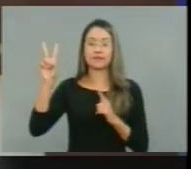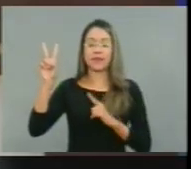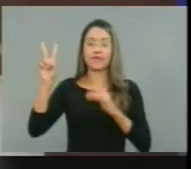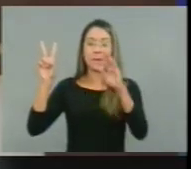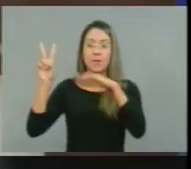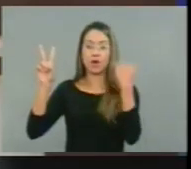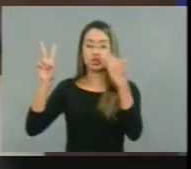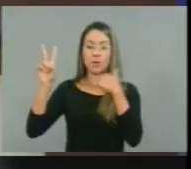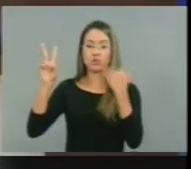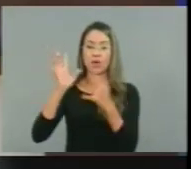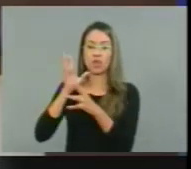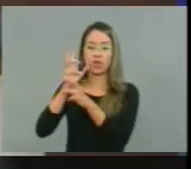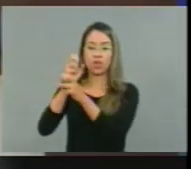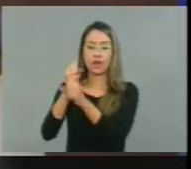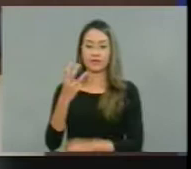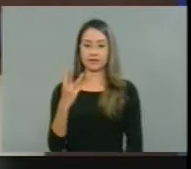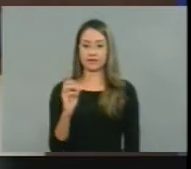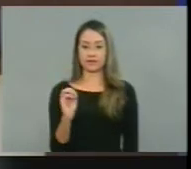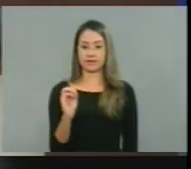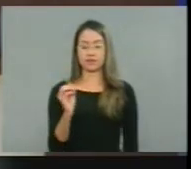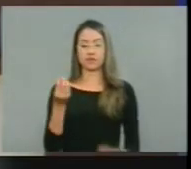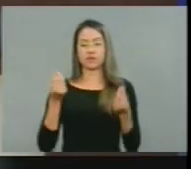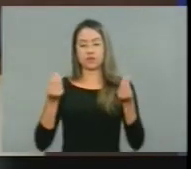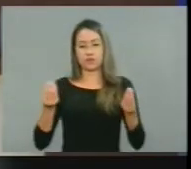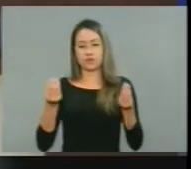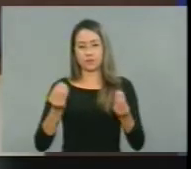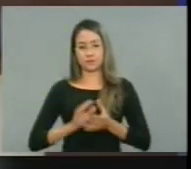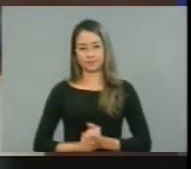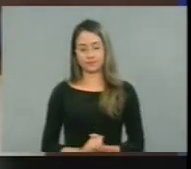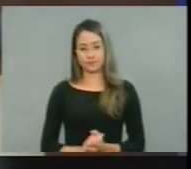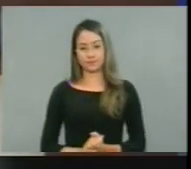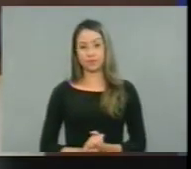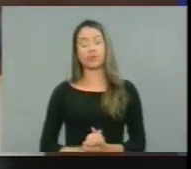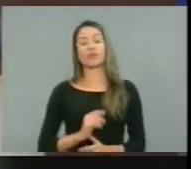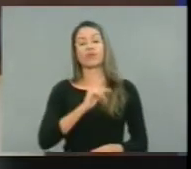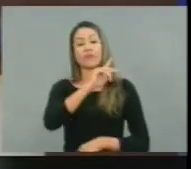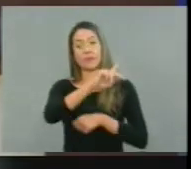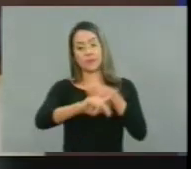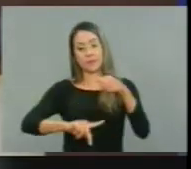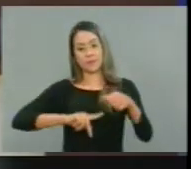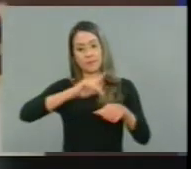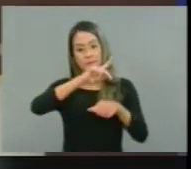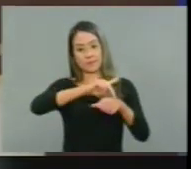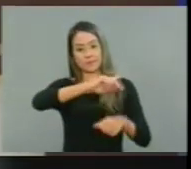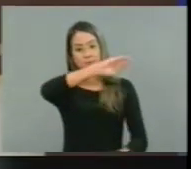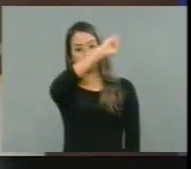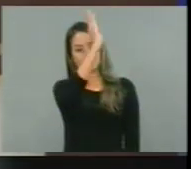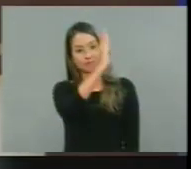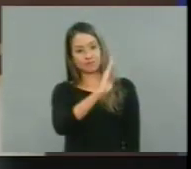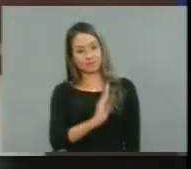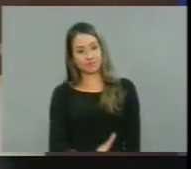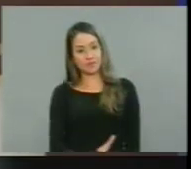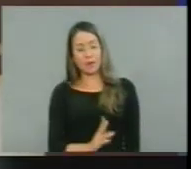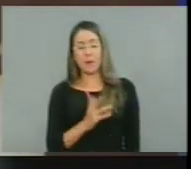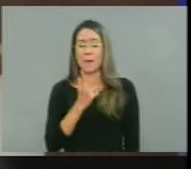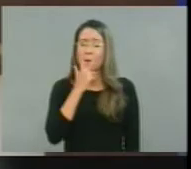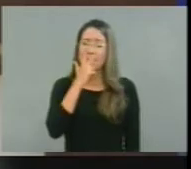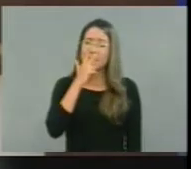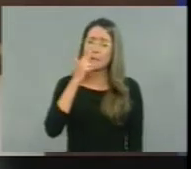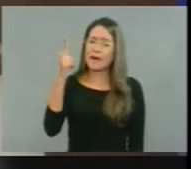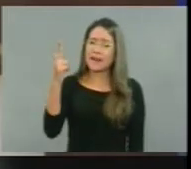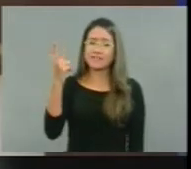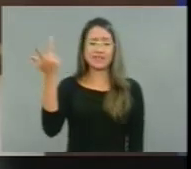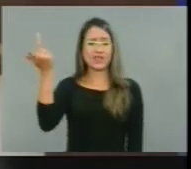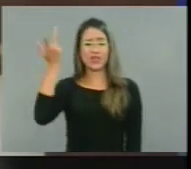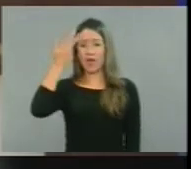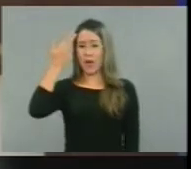sábado. Nós somos um país em que o assassinato tem dimensões de